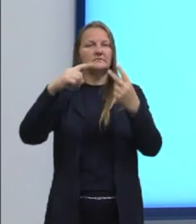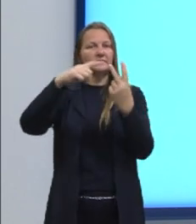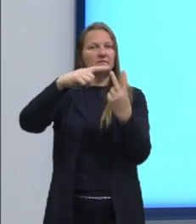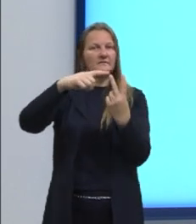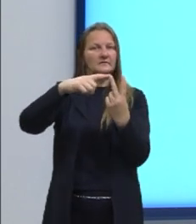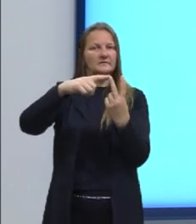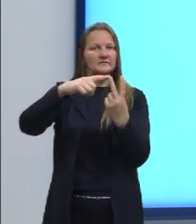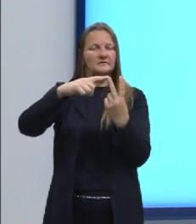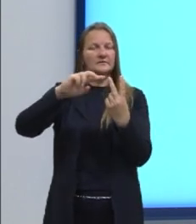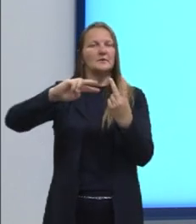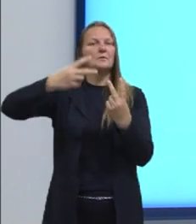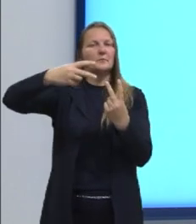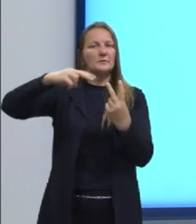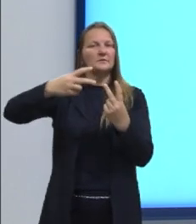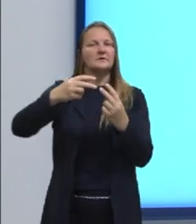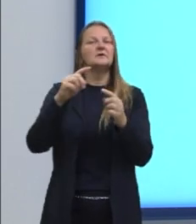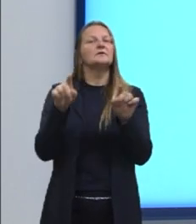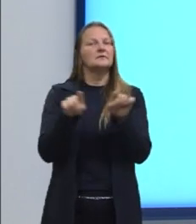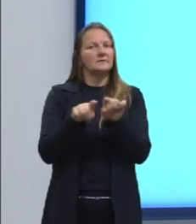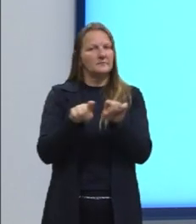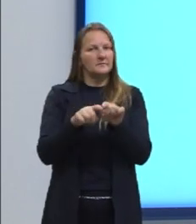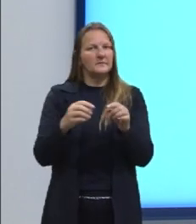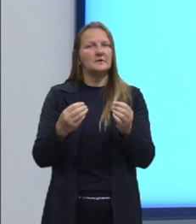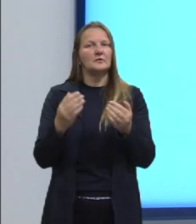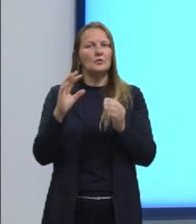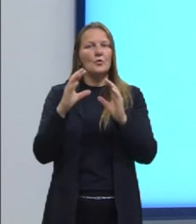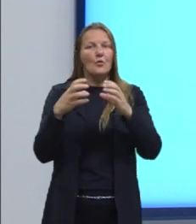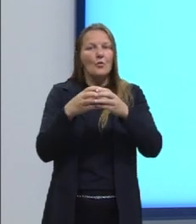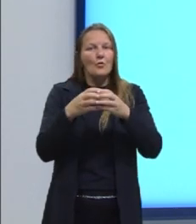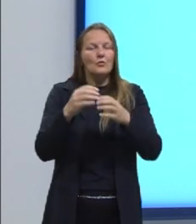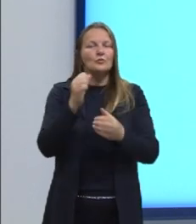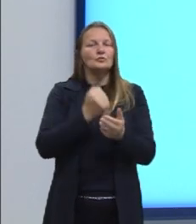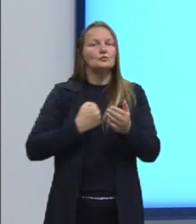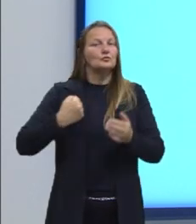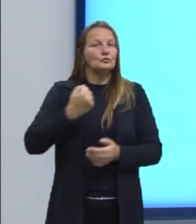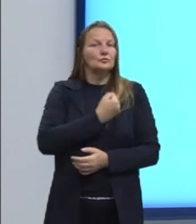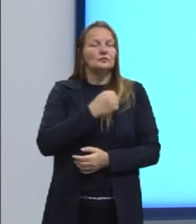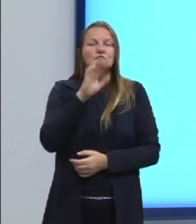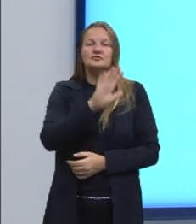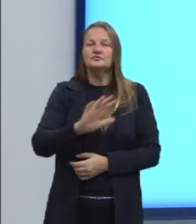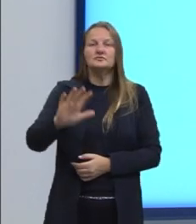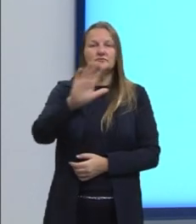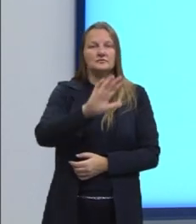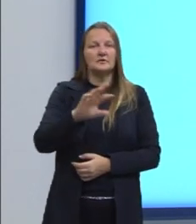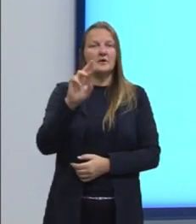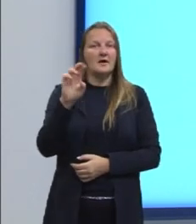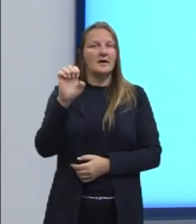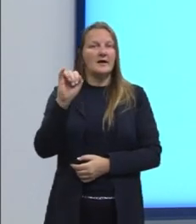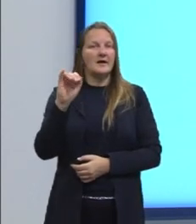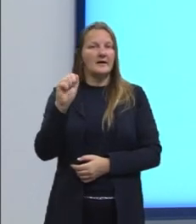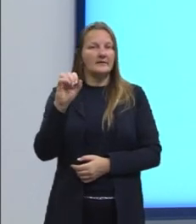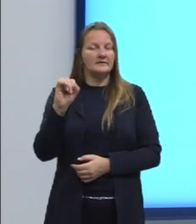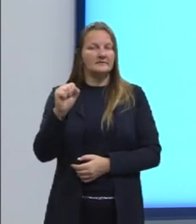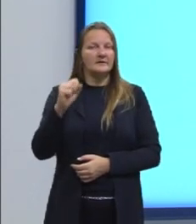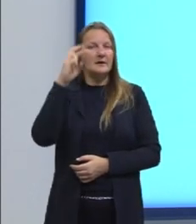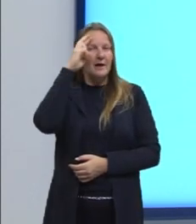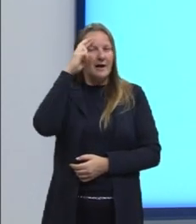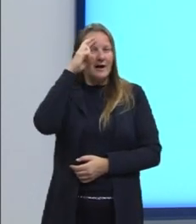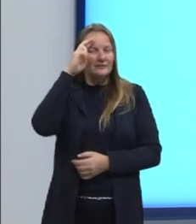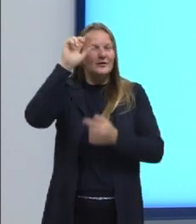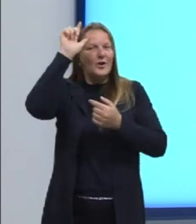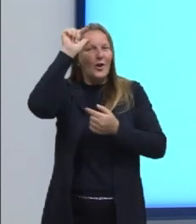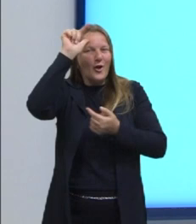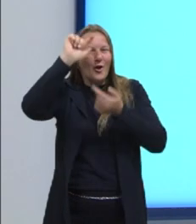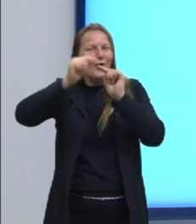fazem parte das operações no conjunto dos números reais, mas raciocínio lógico, gente,